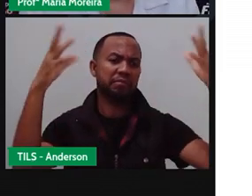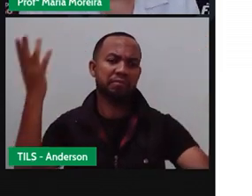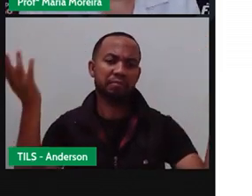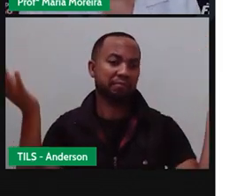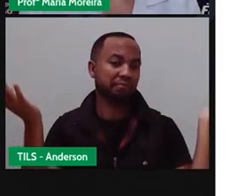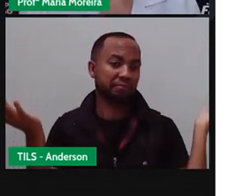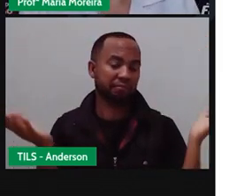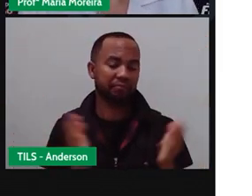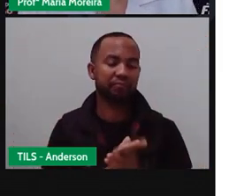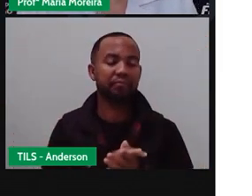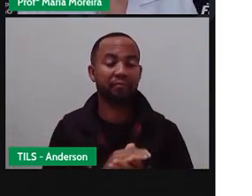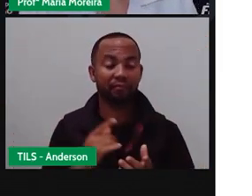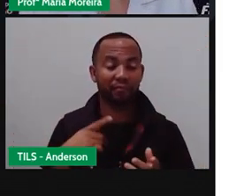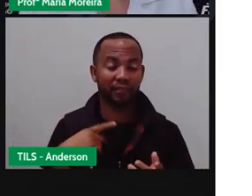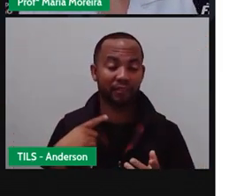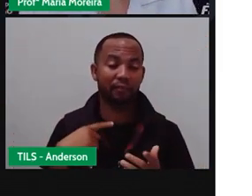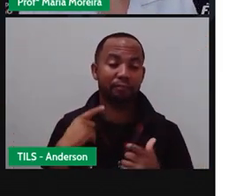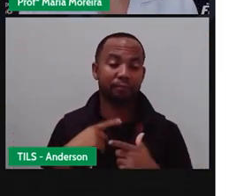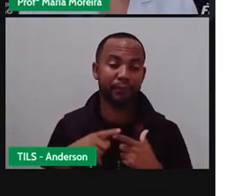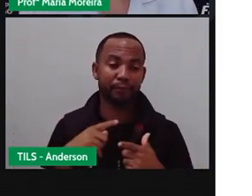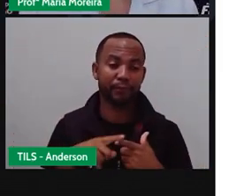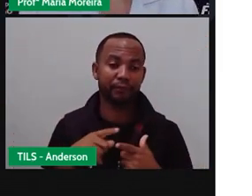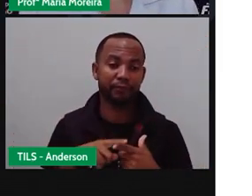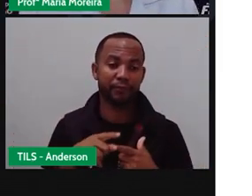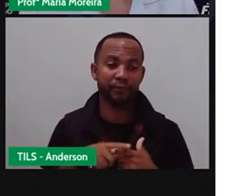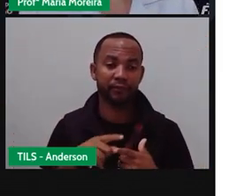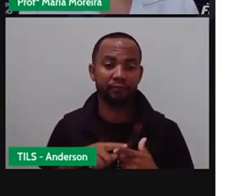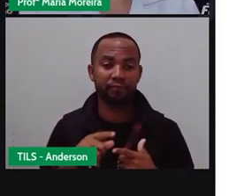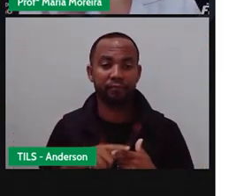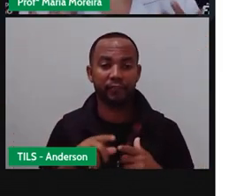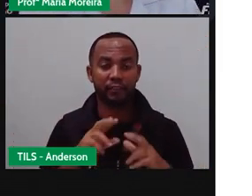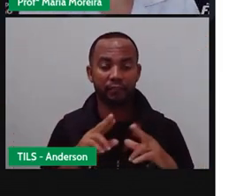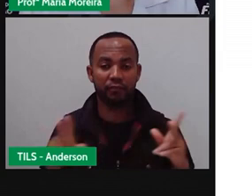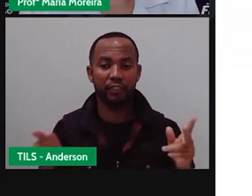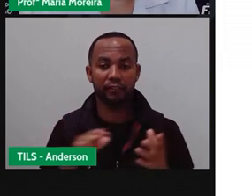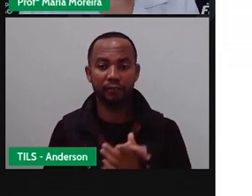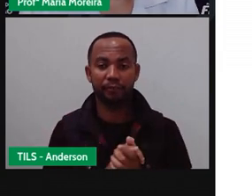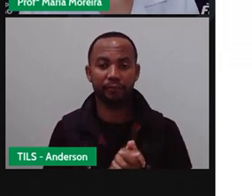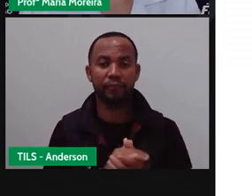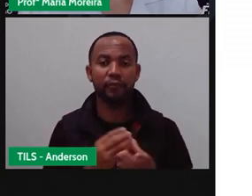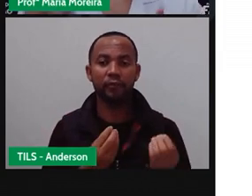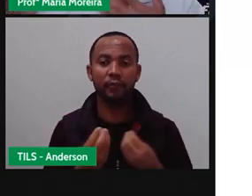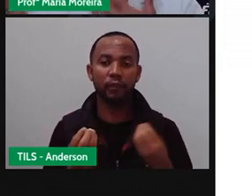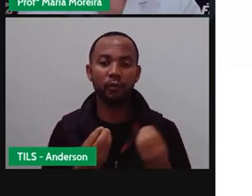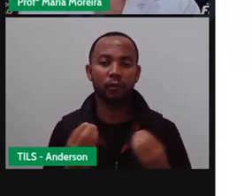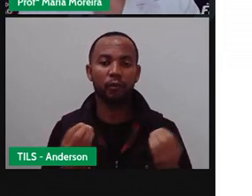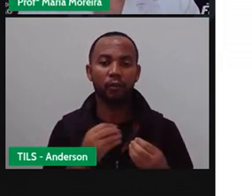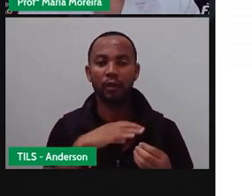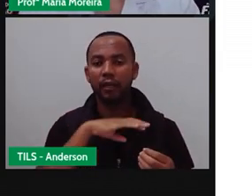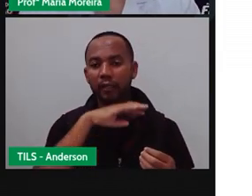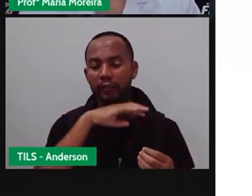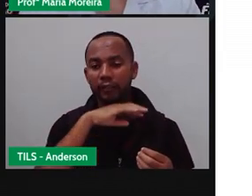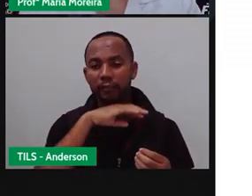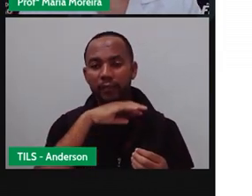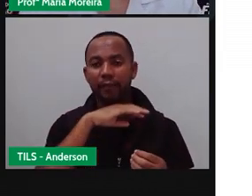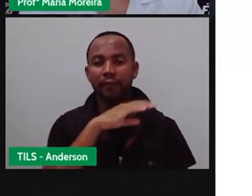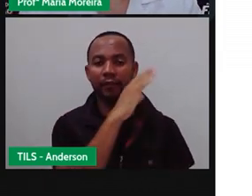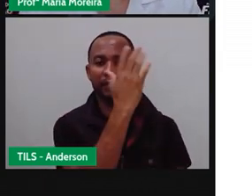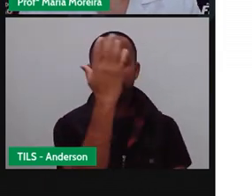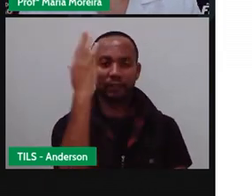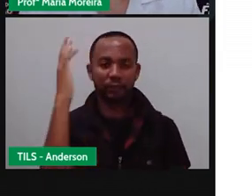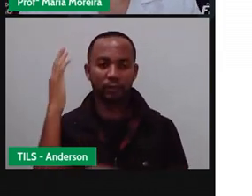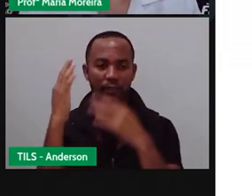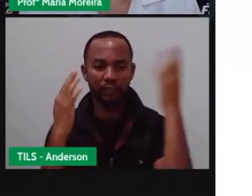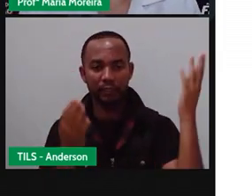da sala. Então, esse é o risco, né, desse animal que foi aí extinto na natureza e que ele está sendo, tendo o seu